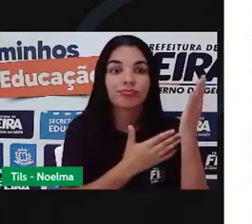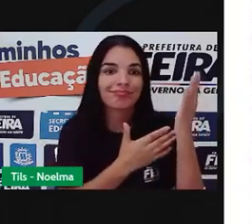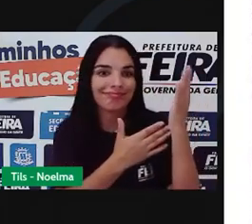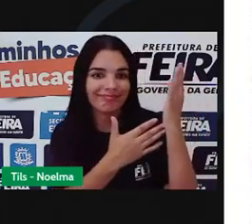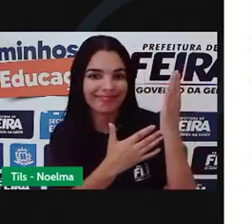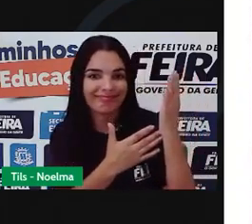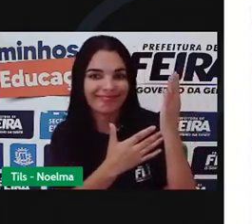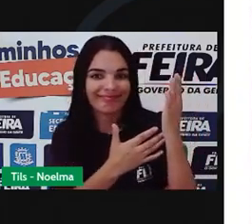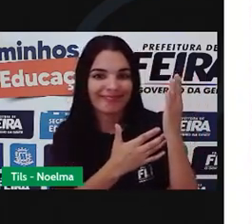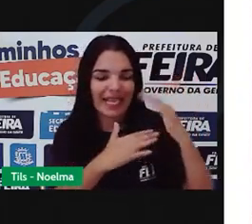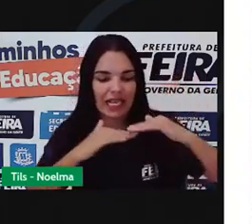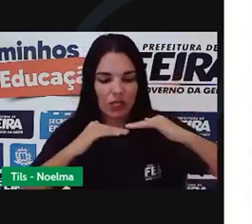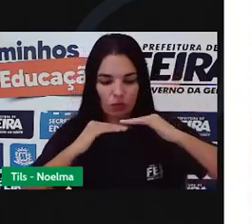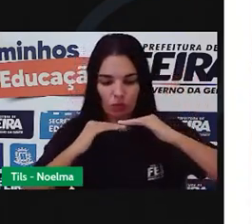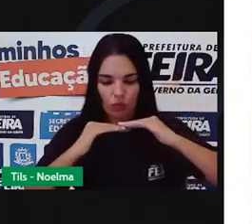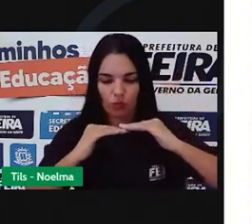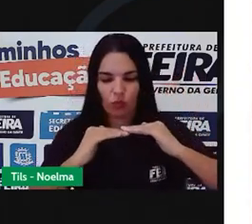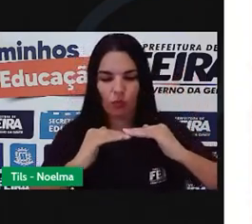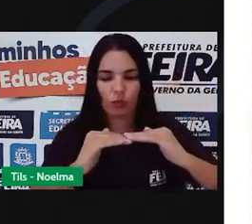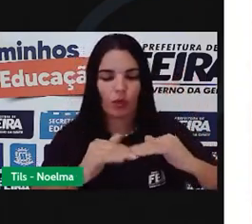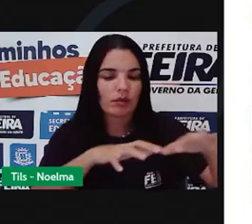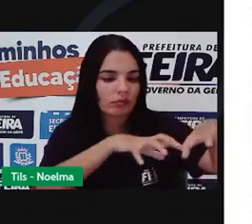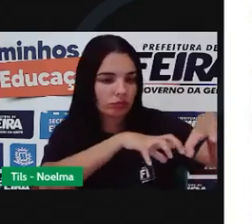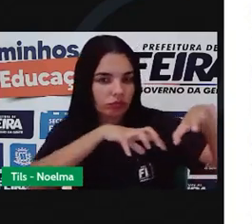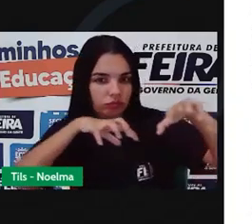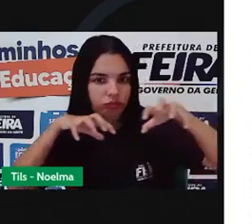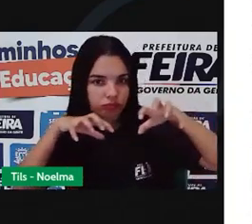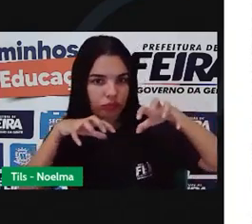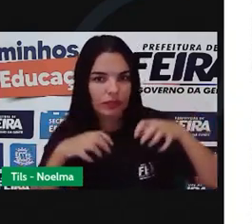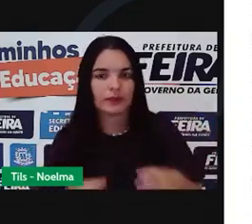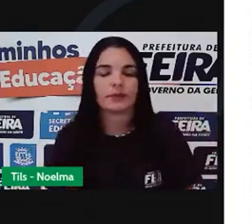deixar o solo uniforme e propício para o plantio.